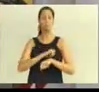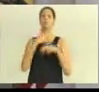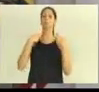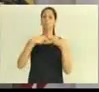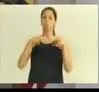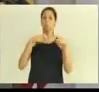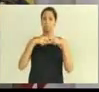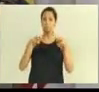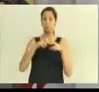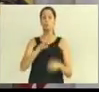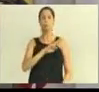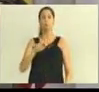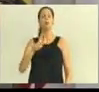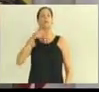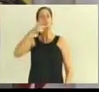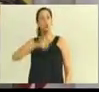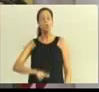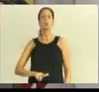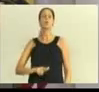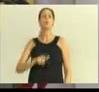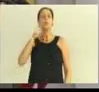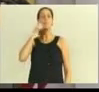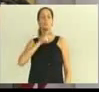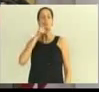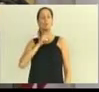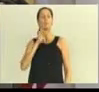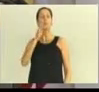coletivo de Blumenau novamente referência em médio a longo prazo.